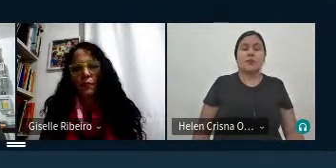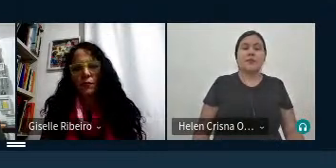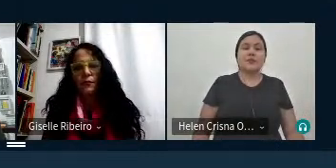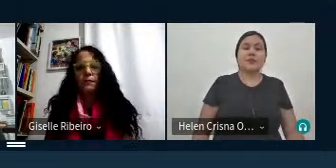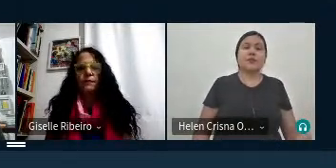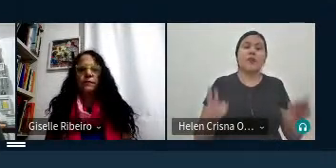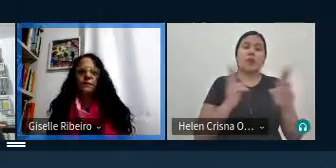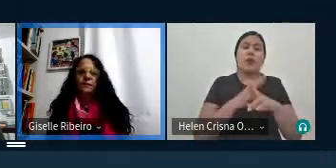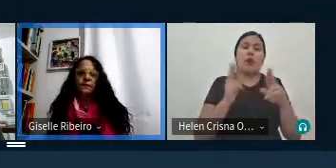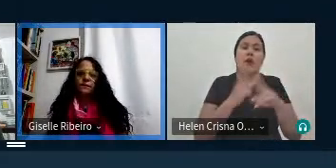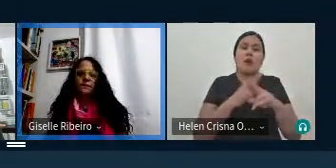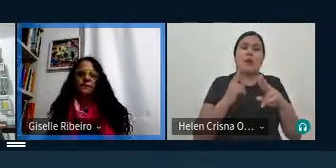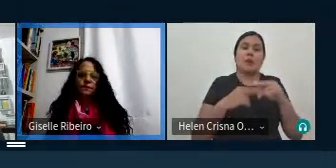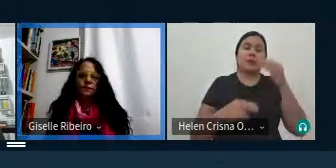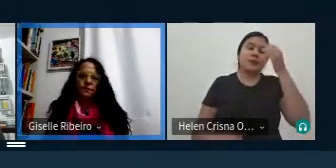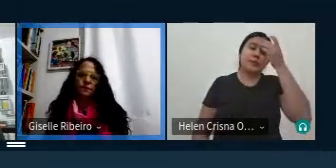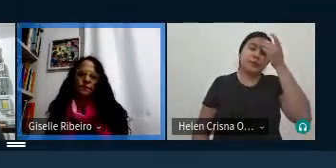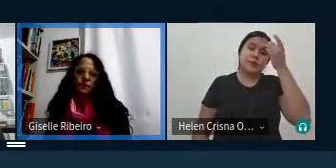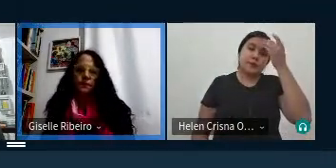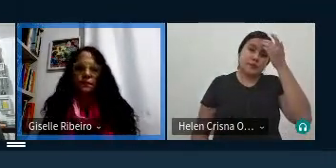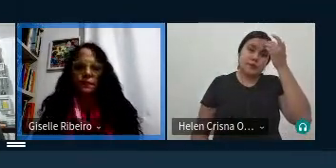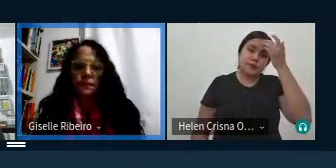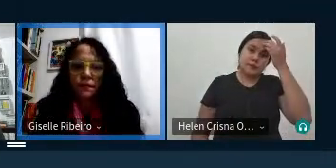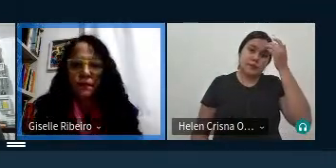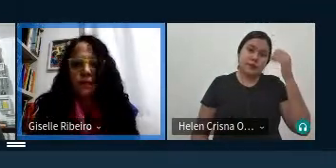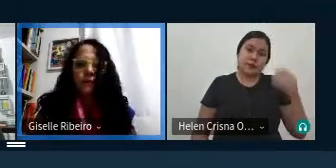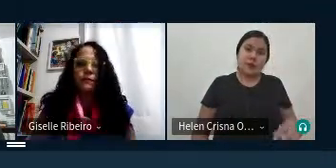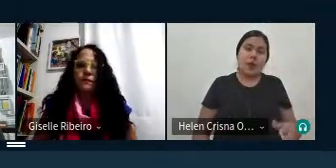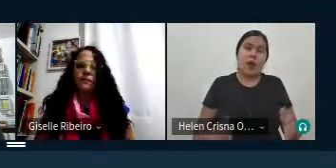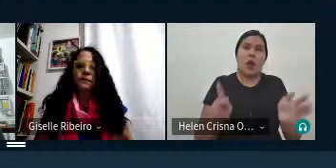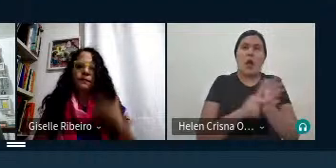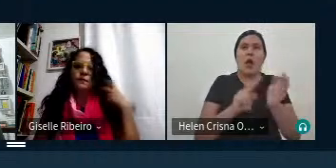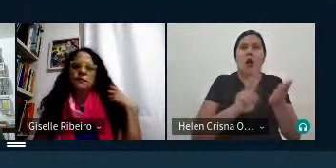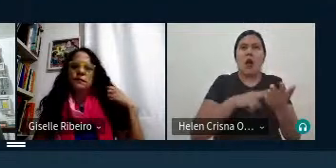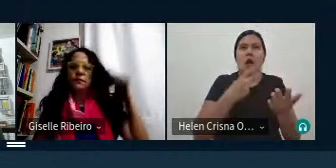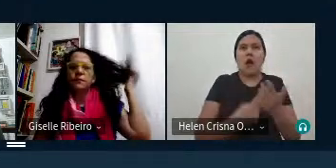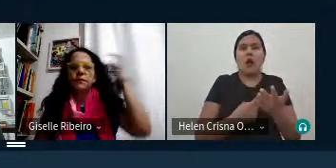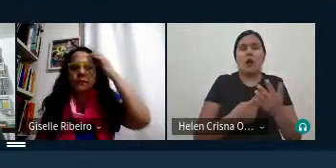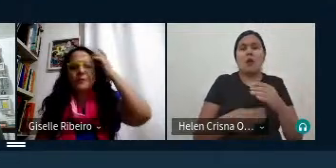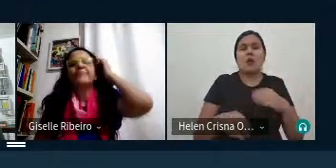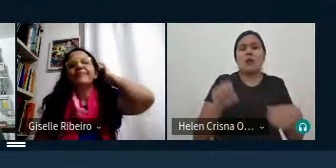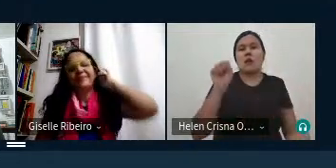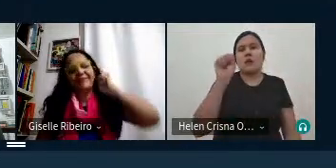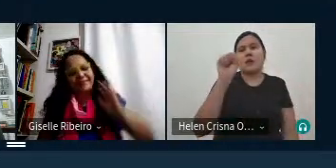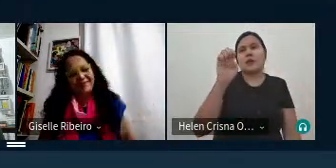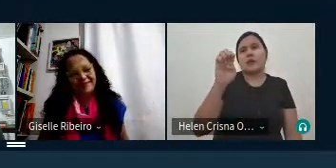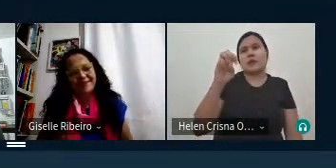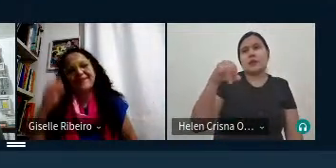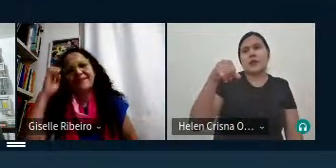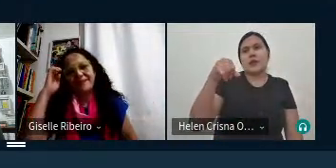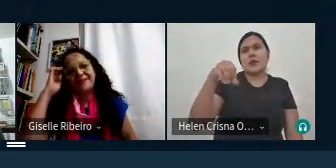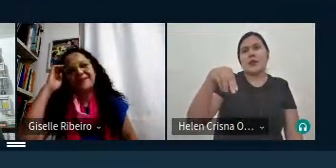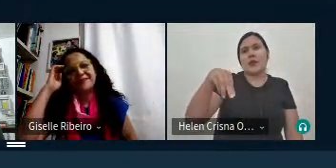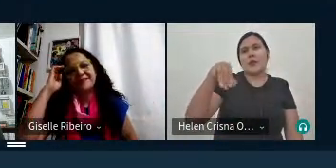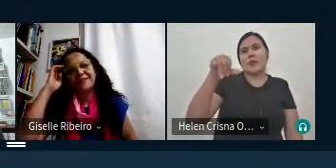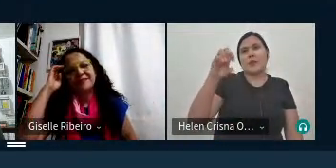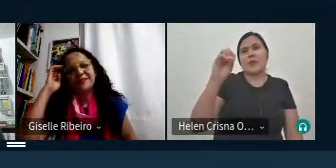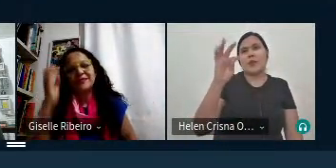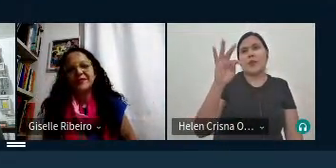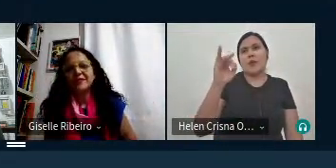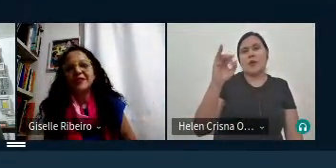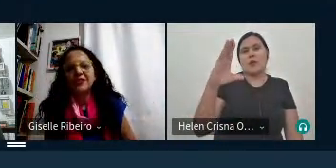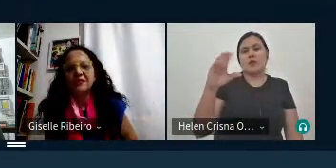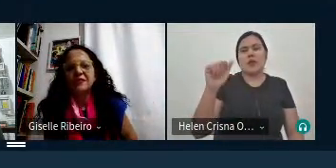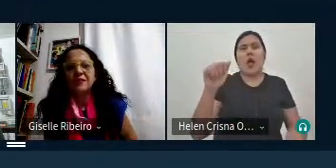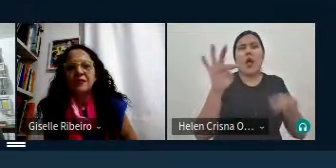relação a a as próprias traduções semióticas né por exemplo quando nós temos aí textos